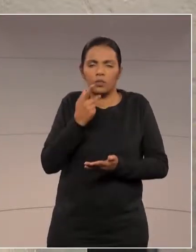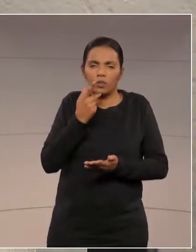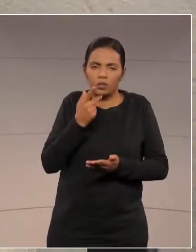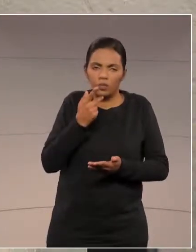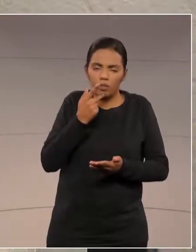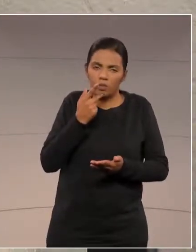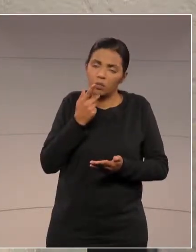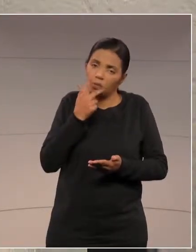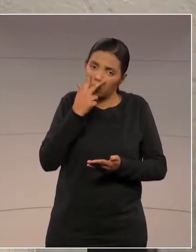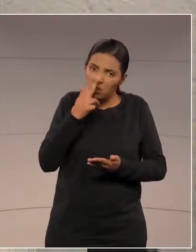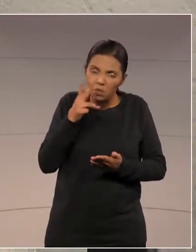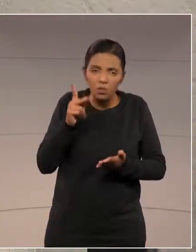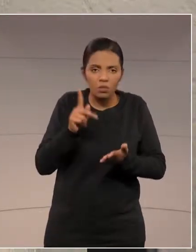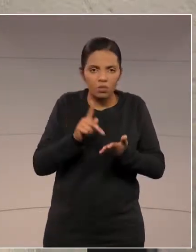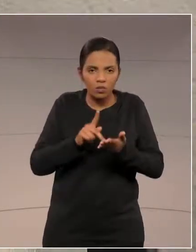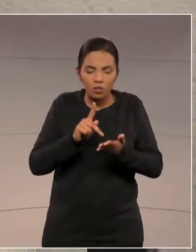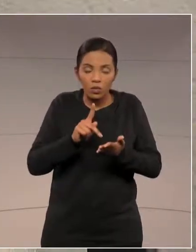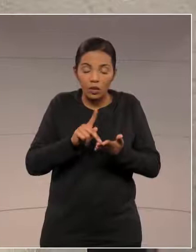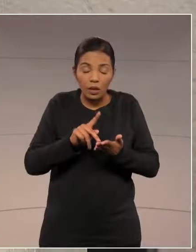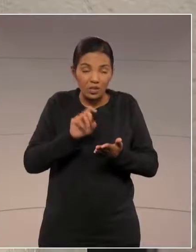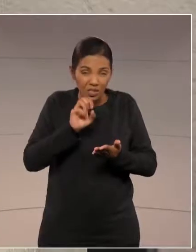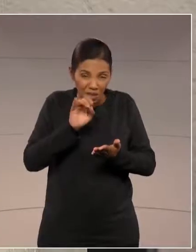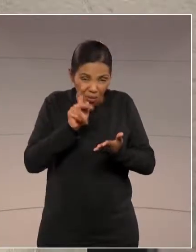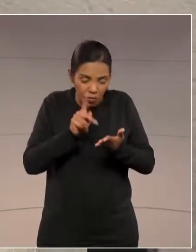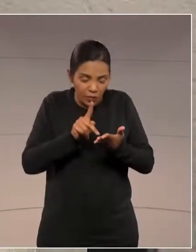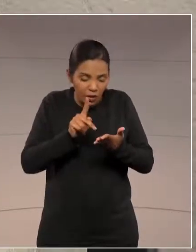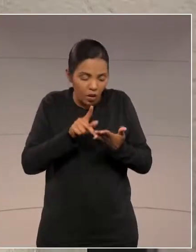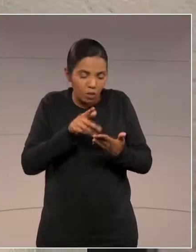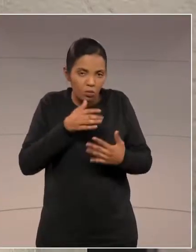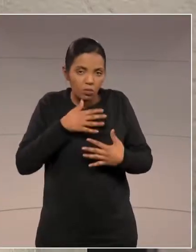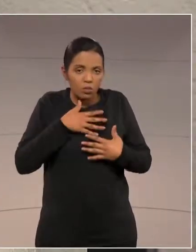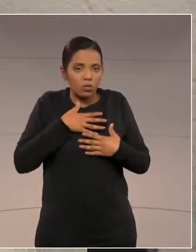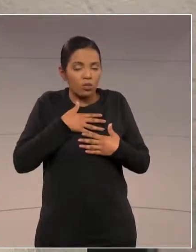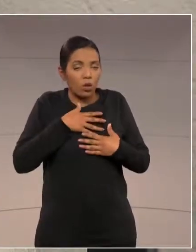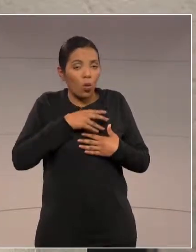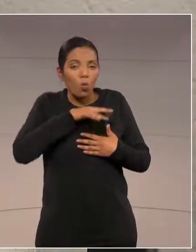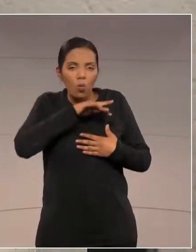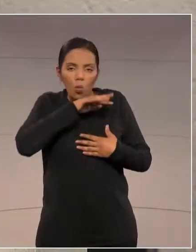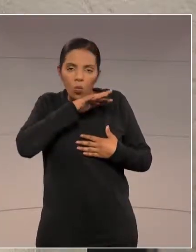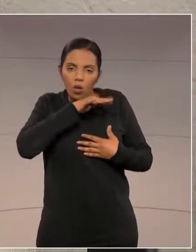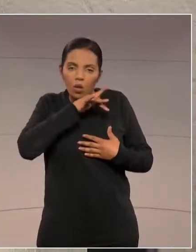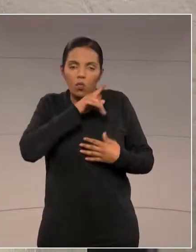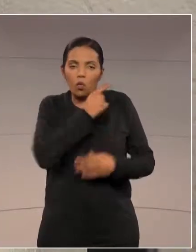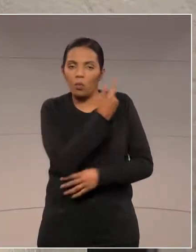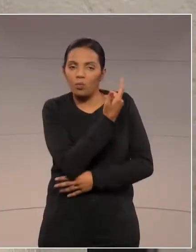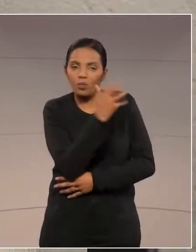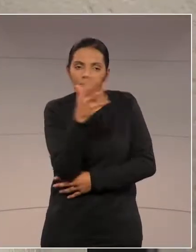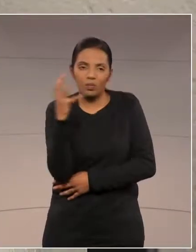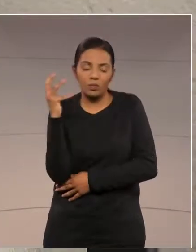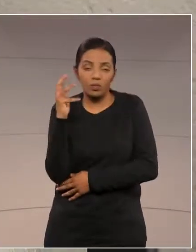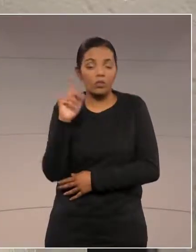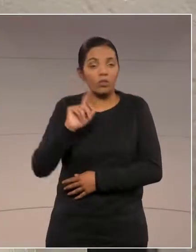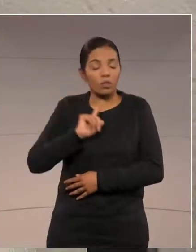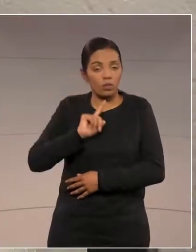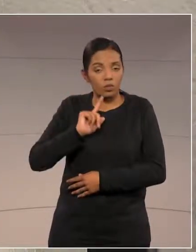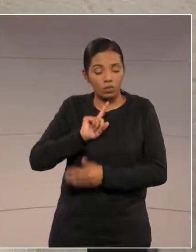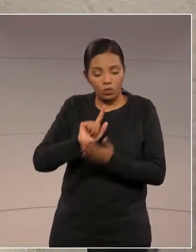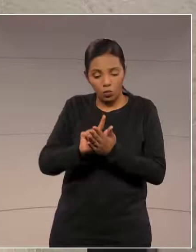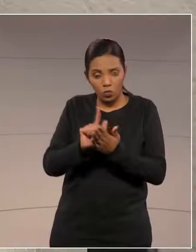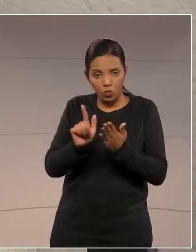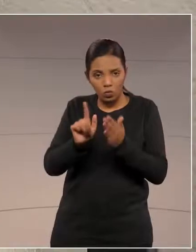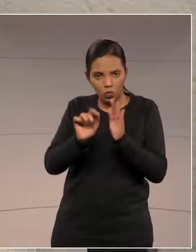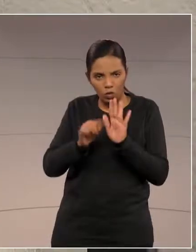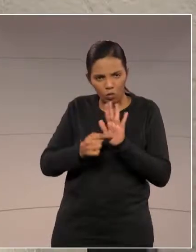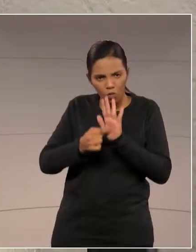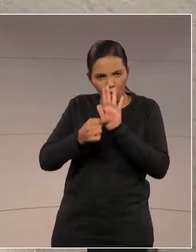verídico é horroroso para o nosso meio ambiente. É um flagrante de